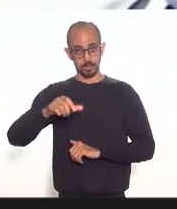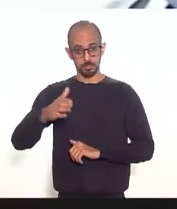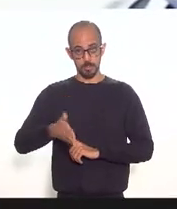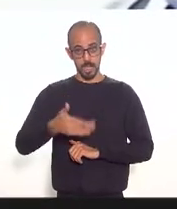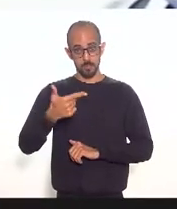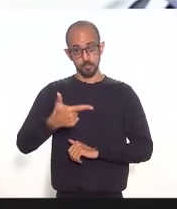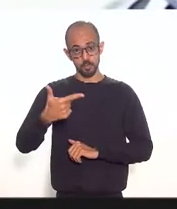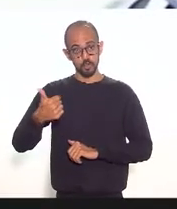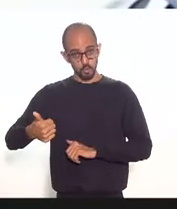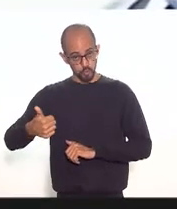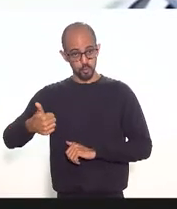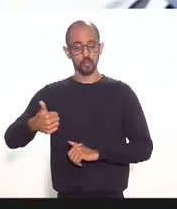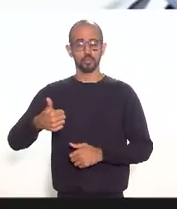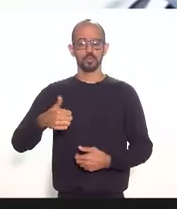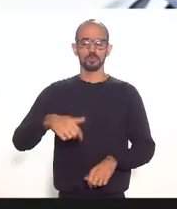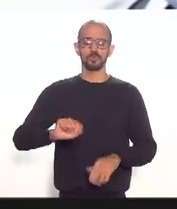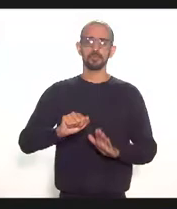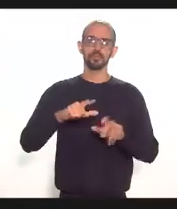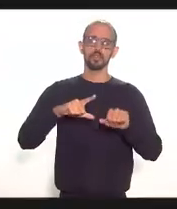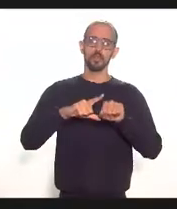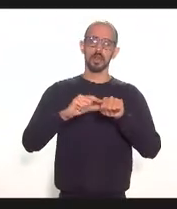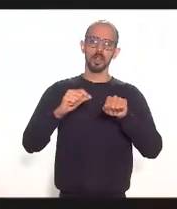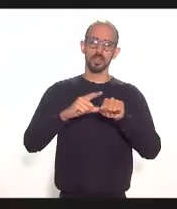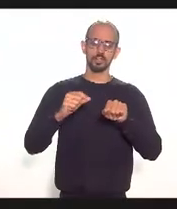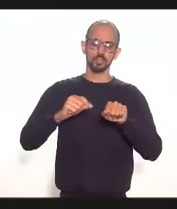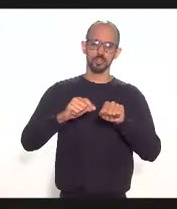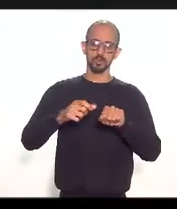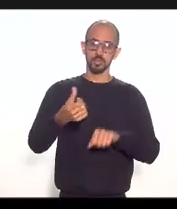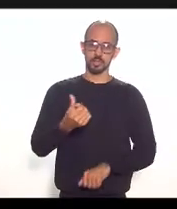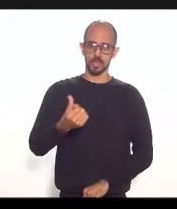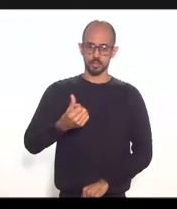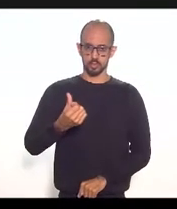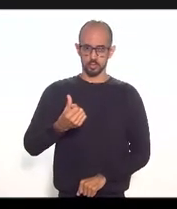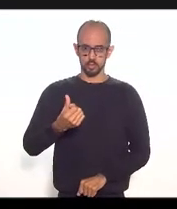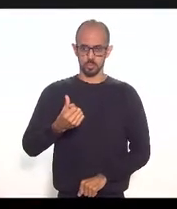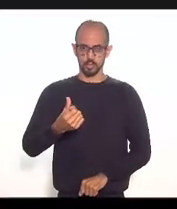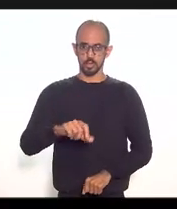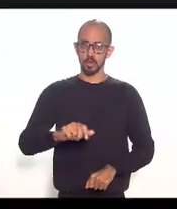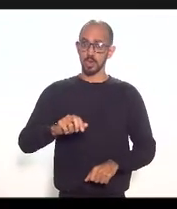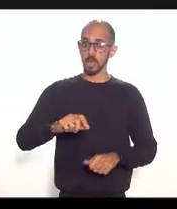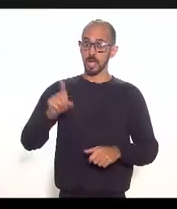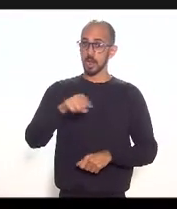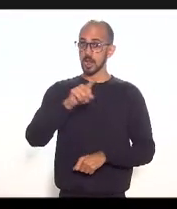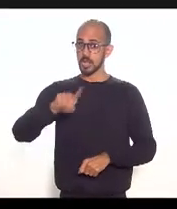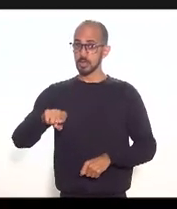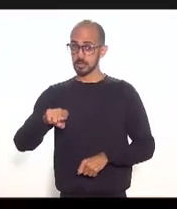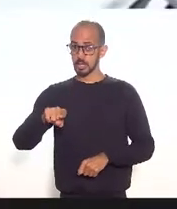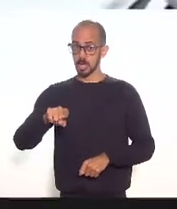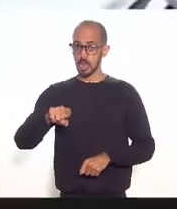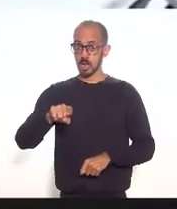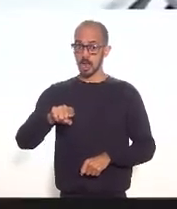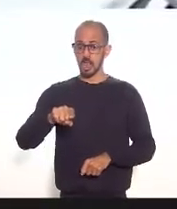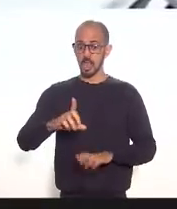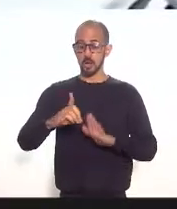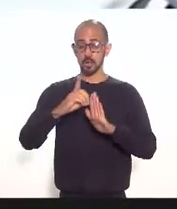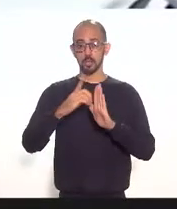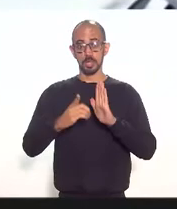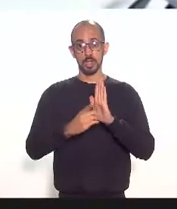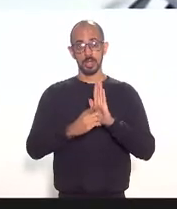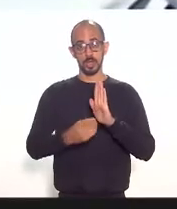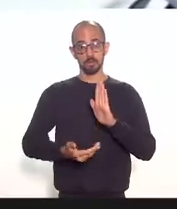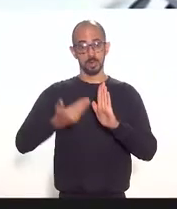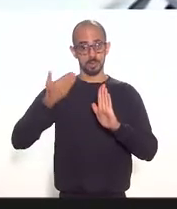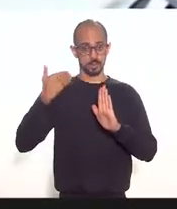artigo 6º revoga o ilegal decreto.